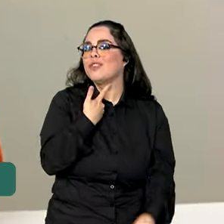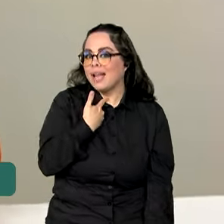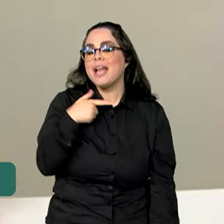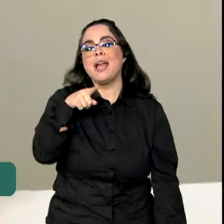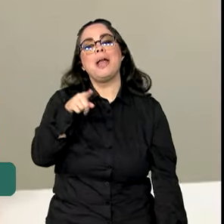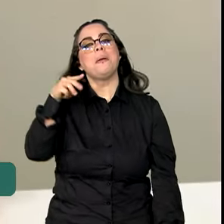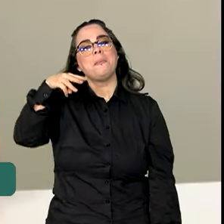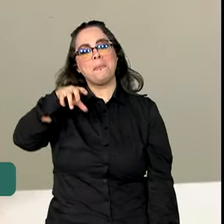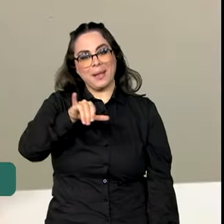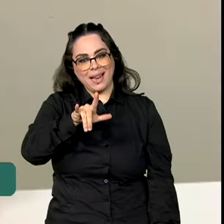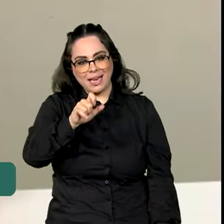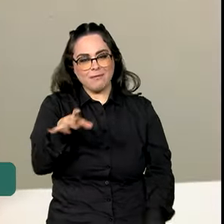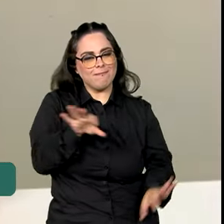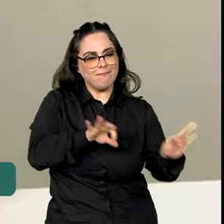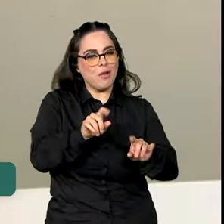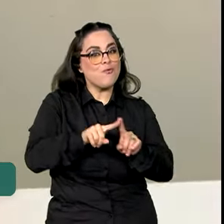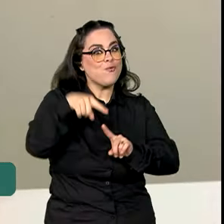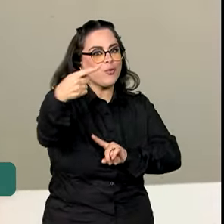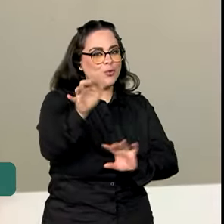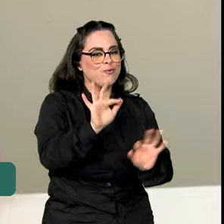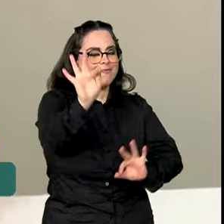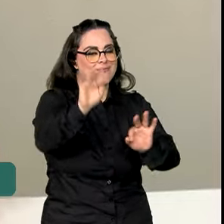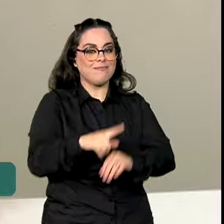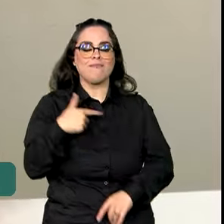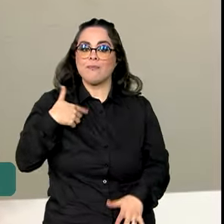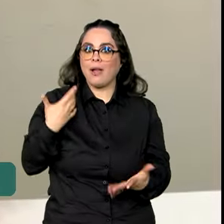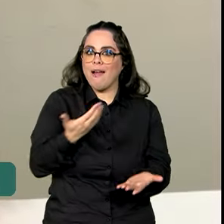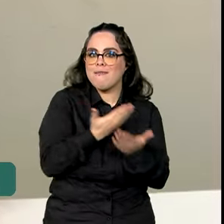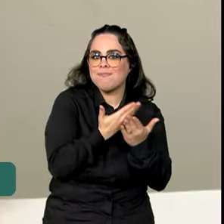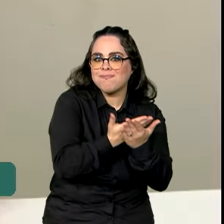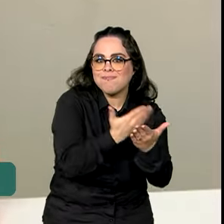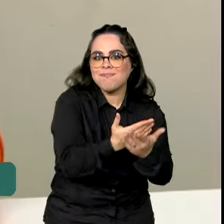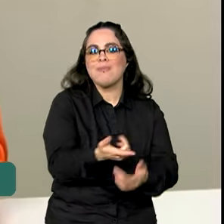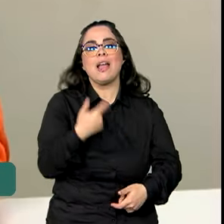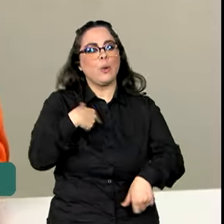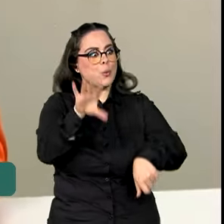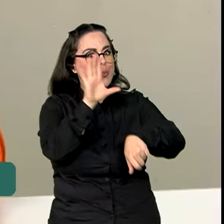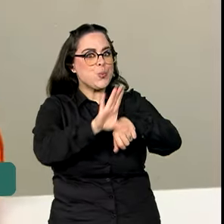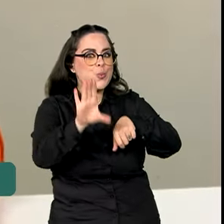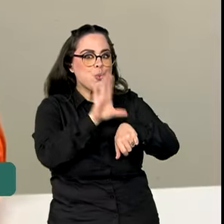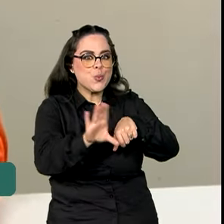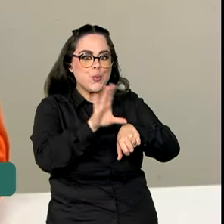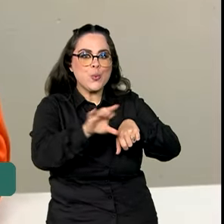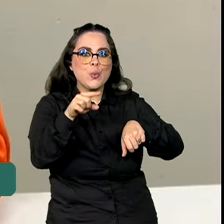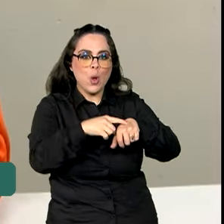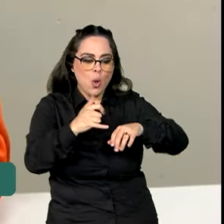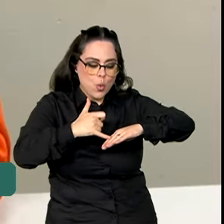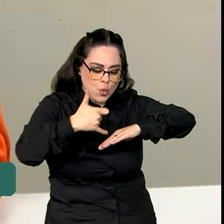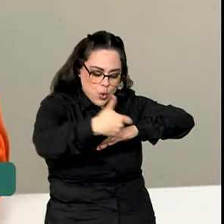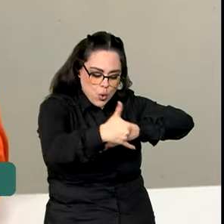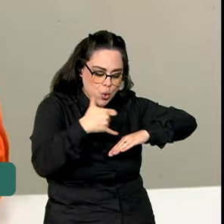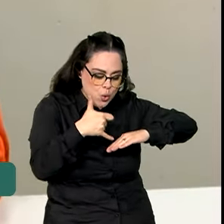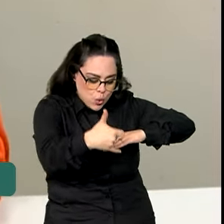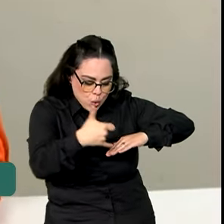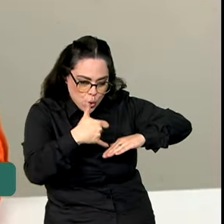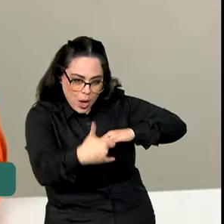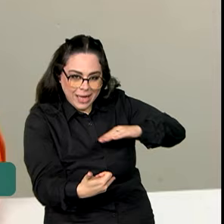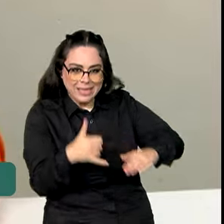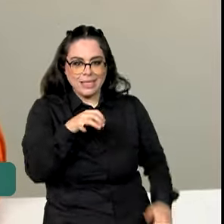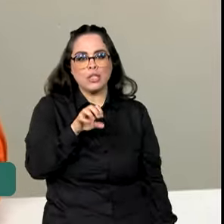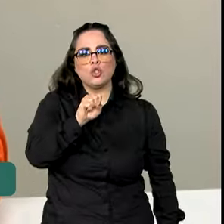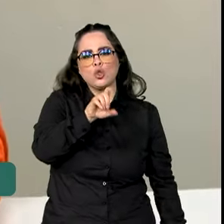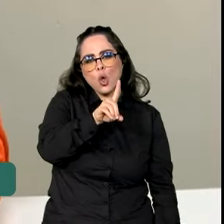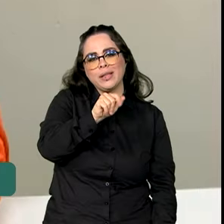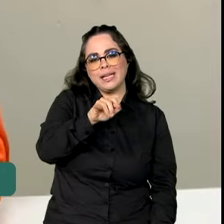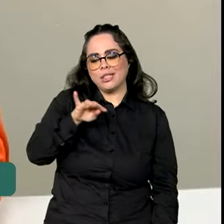planeja novas conquistas. Eu quero estudar, eu quero fazer um curso de solda tigre, que é